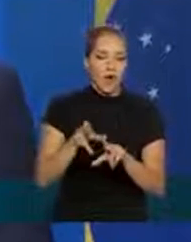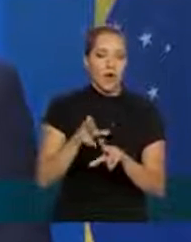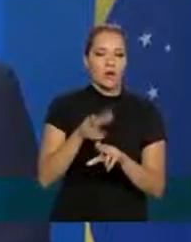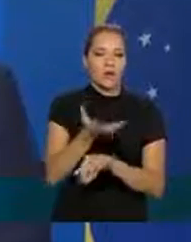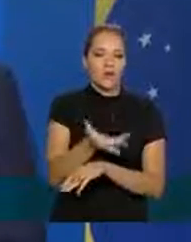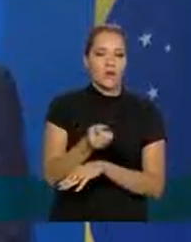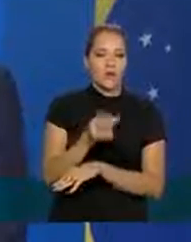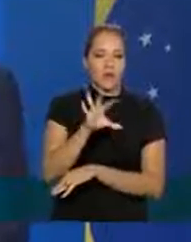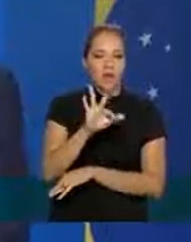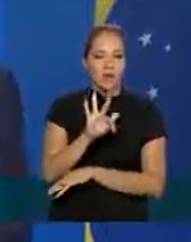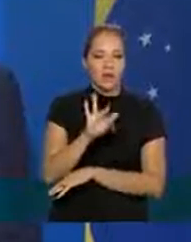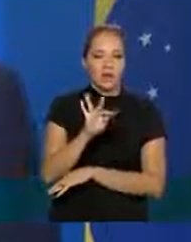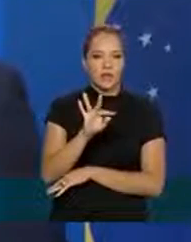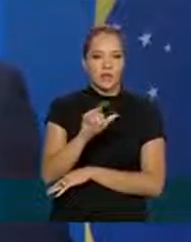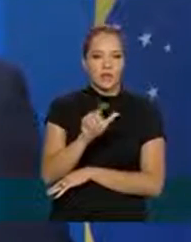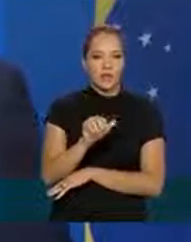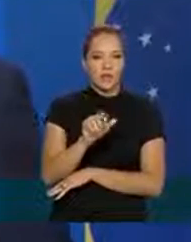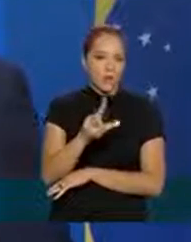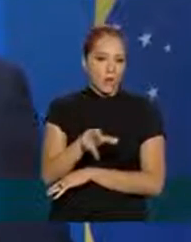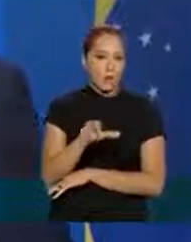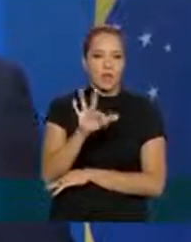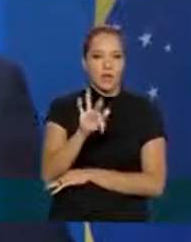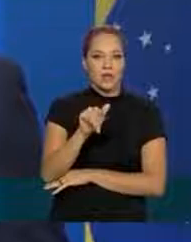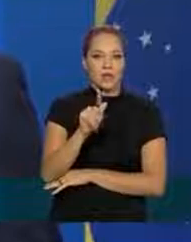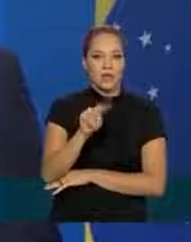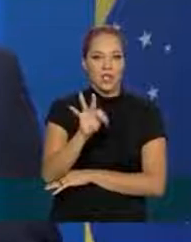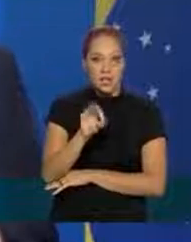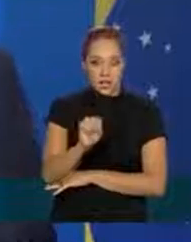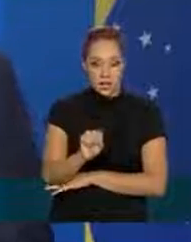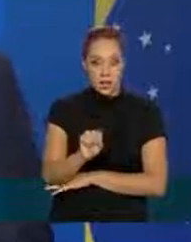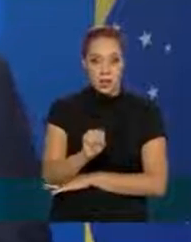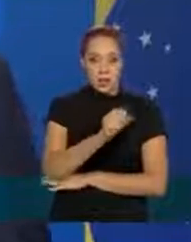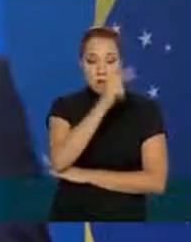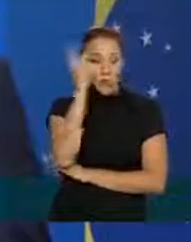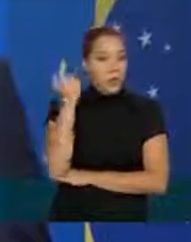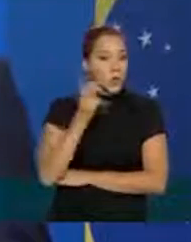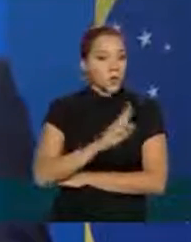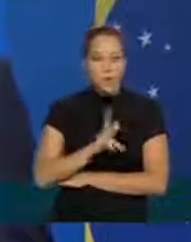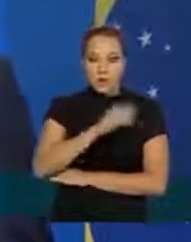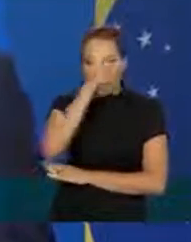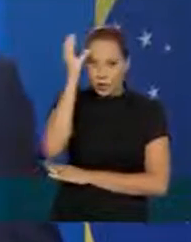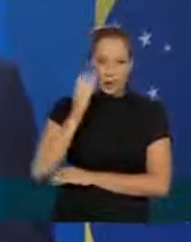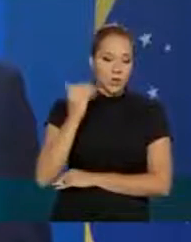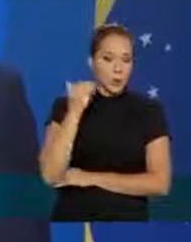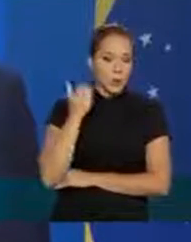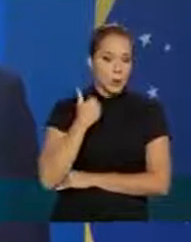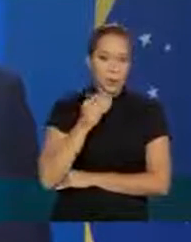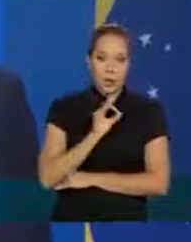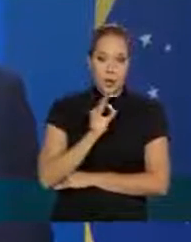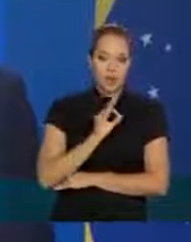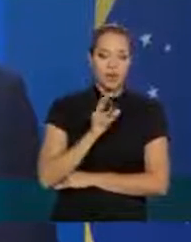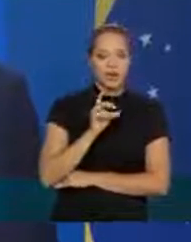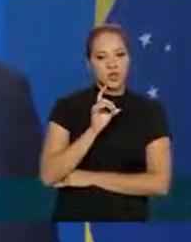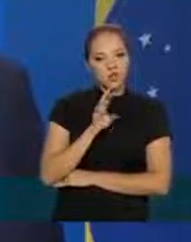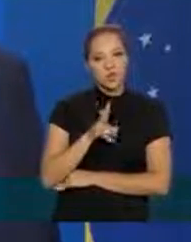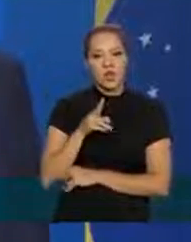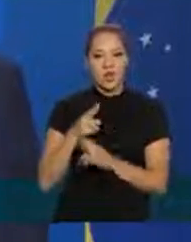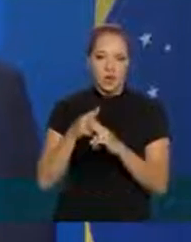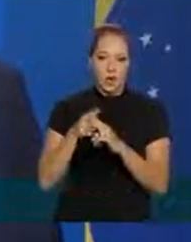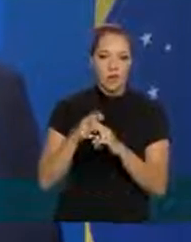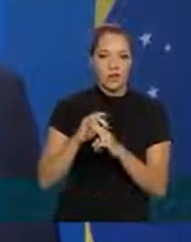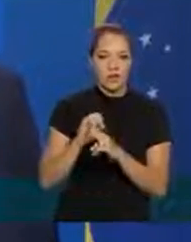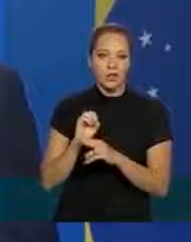imediato o que vai acontecer como você perguntou muito bem para quem não seja cliente de banco que provavelmente só a Caixa